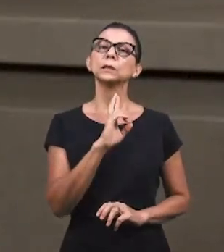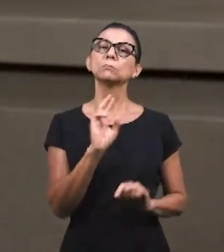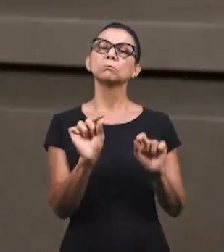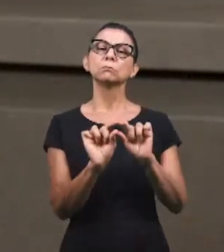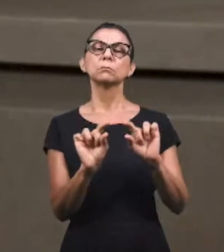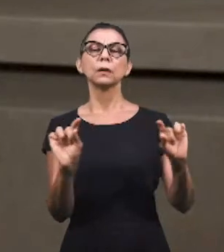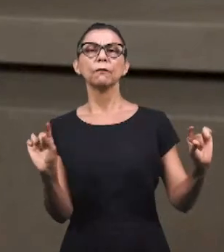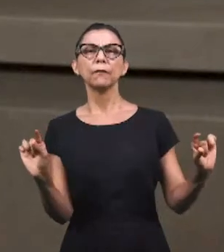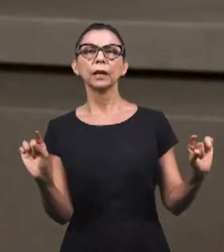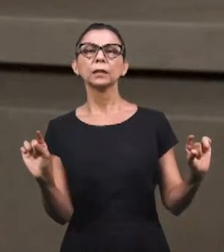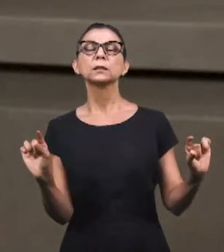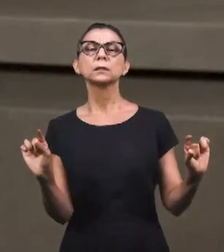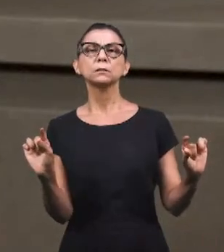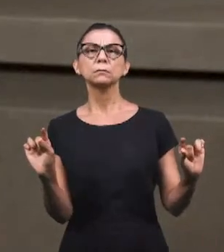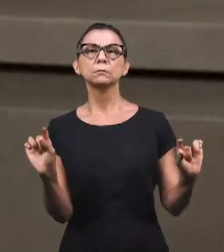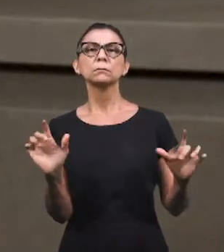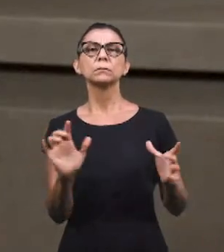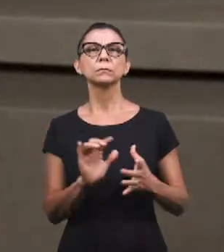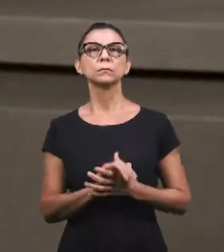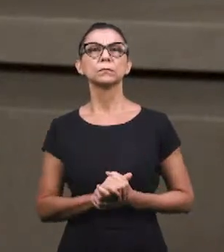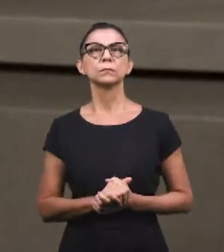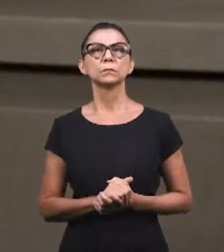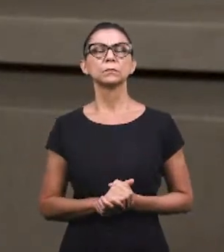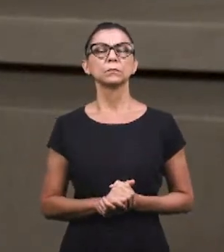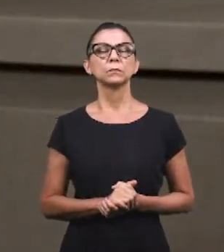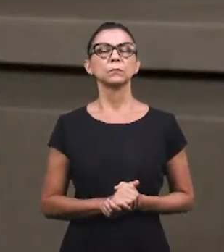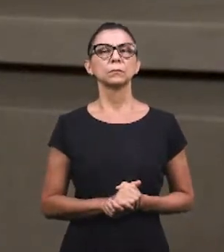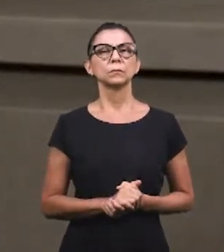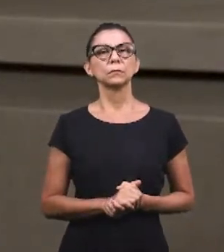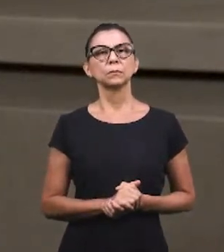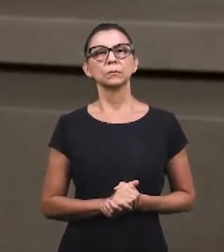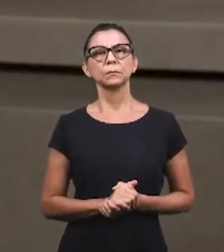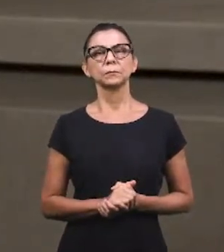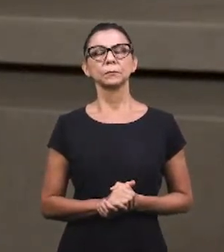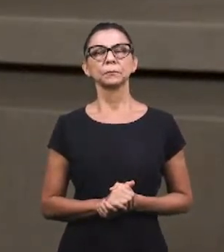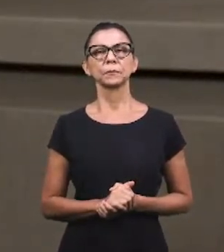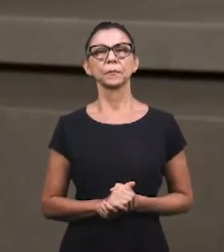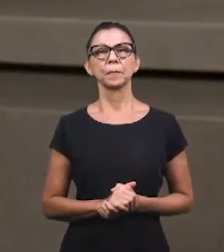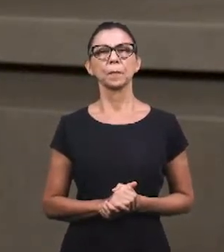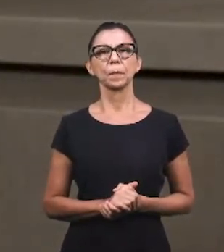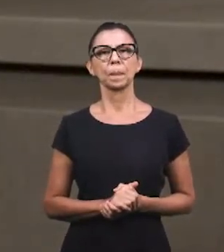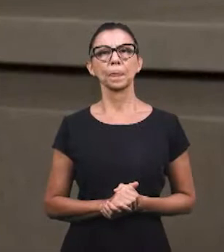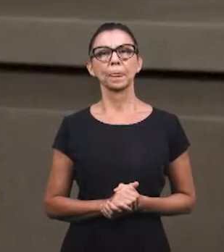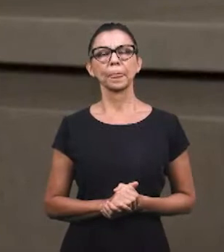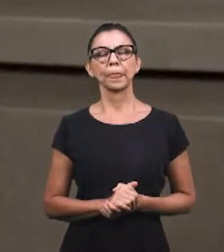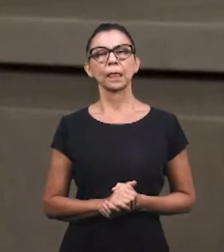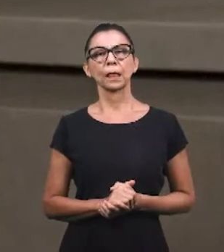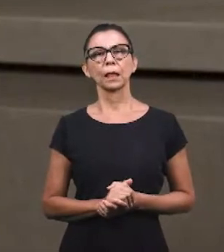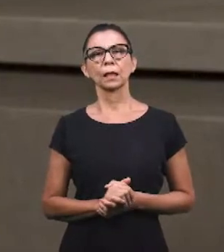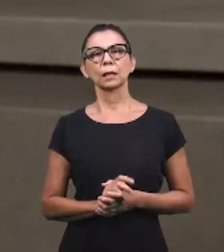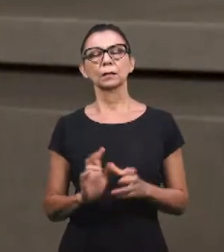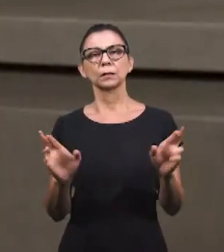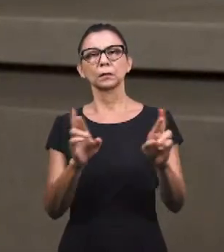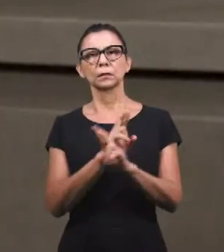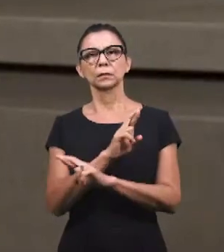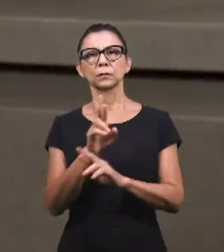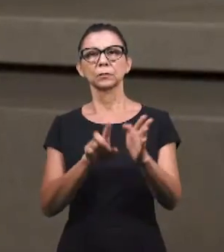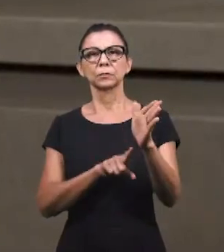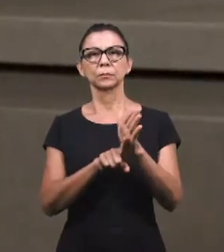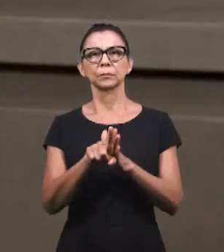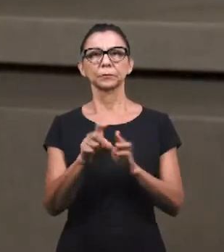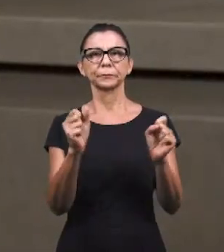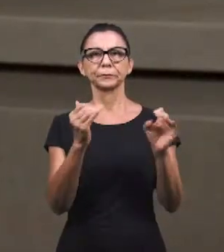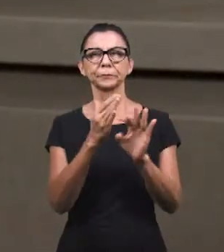frase que foi extraída daquilo que ela contribuiu com relação à resposta à nossa pergunta.